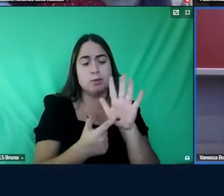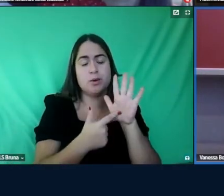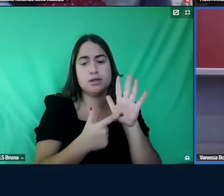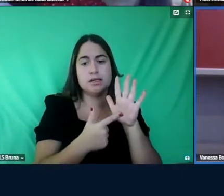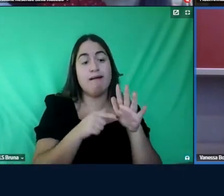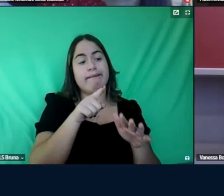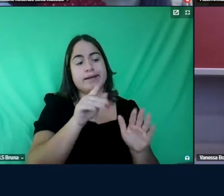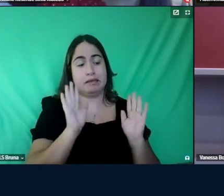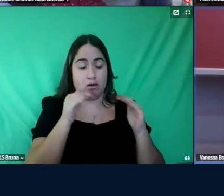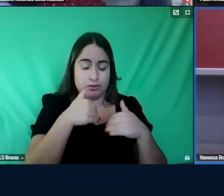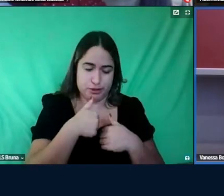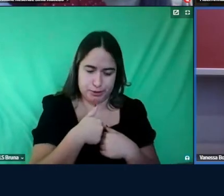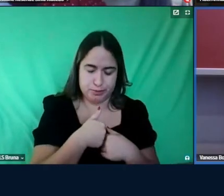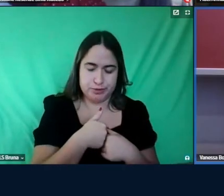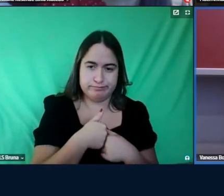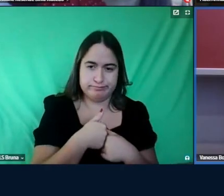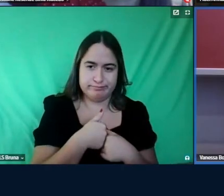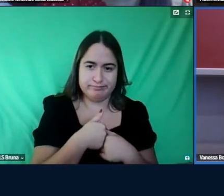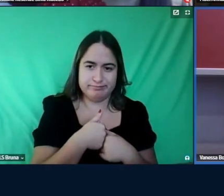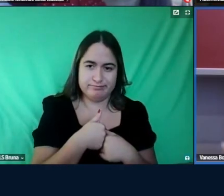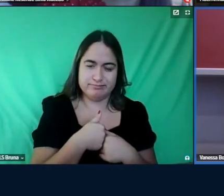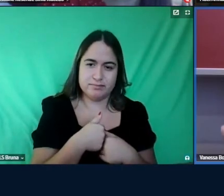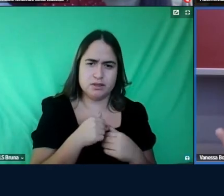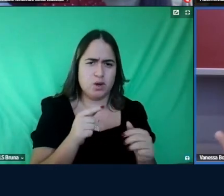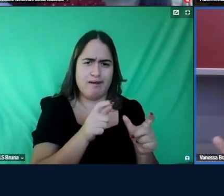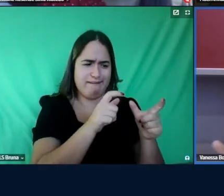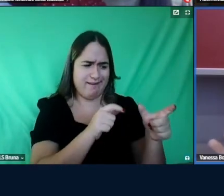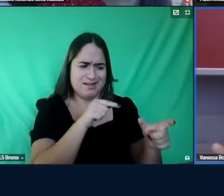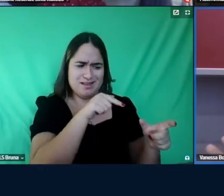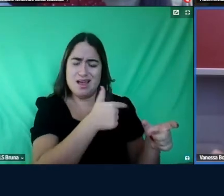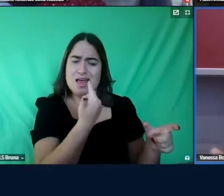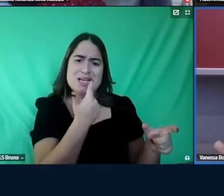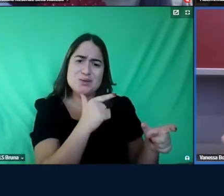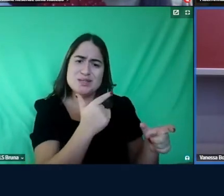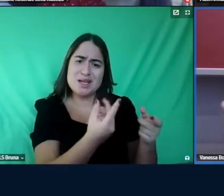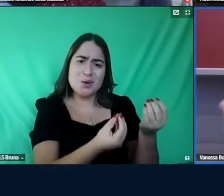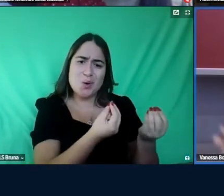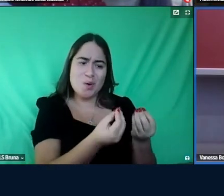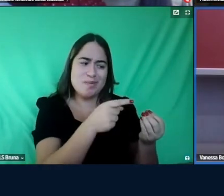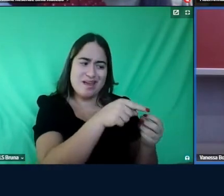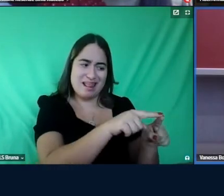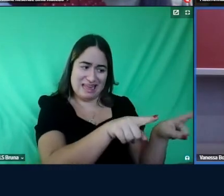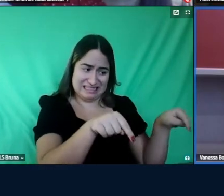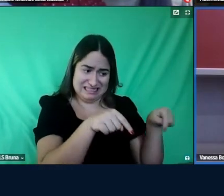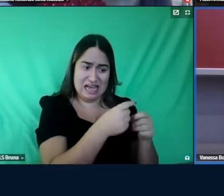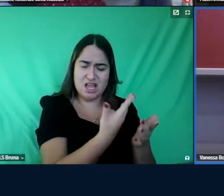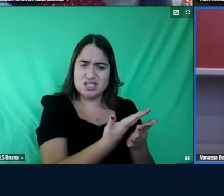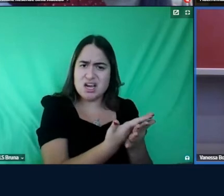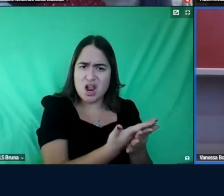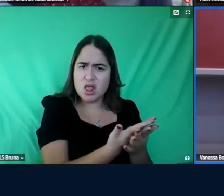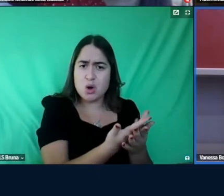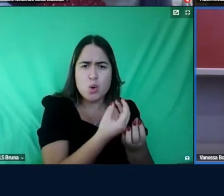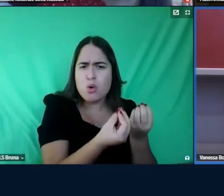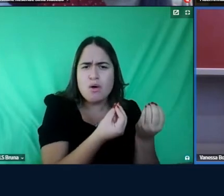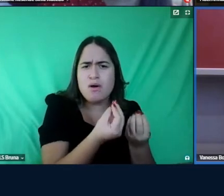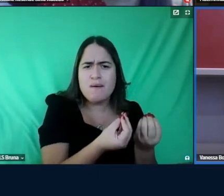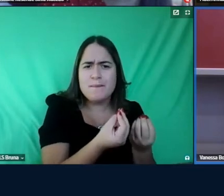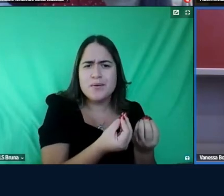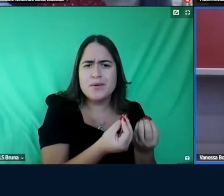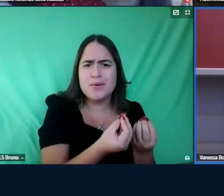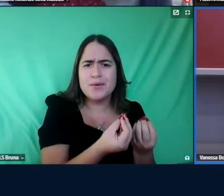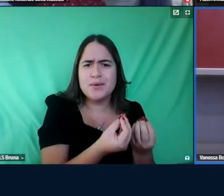autismo então esse indivíduo não tem como ele tá numa sala de aula como assim né mas é essa